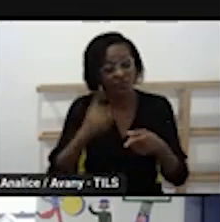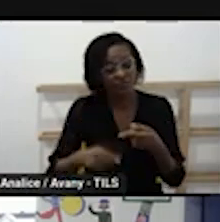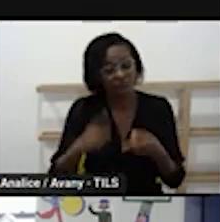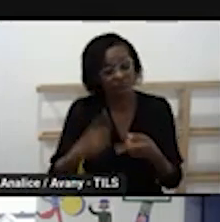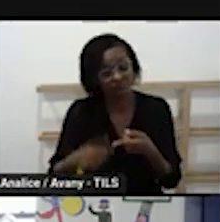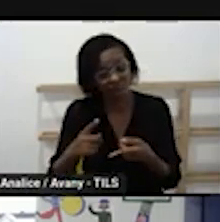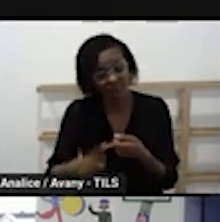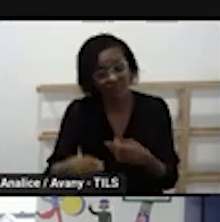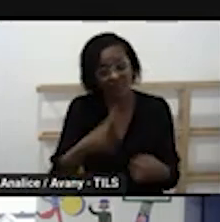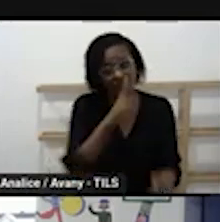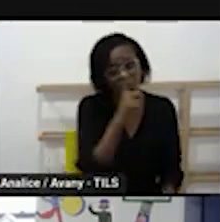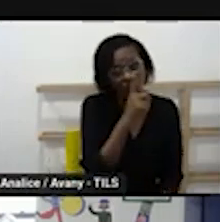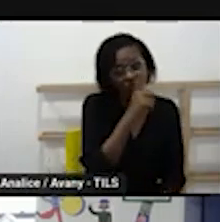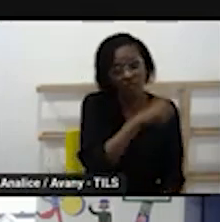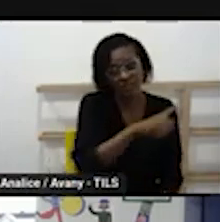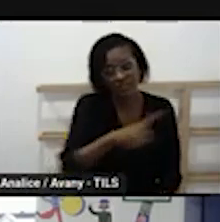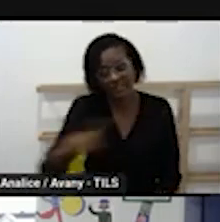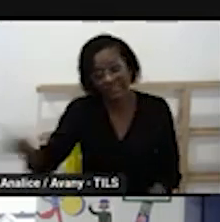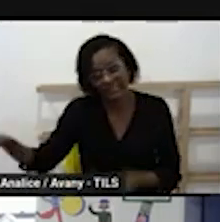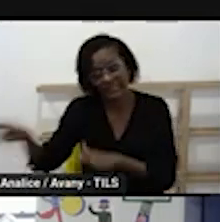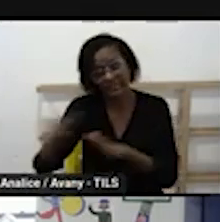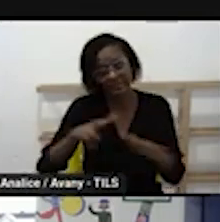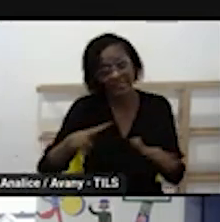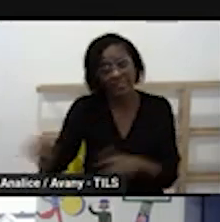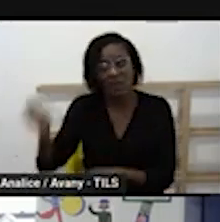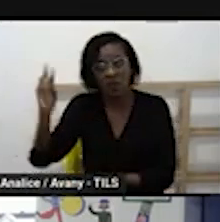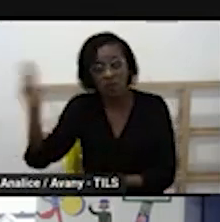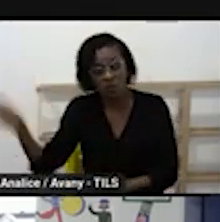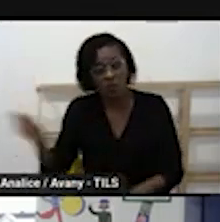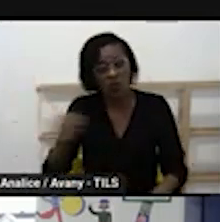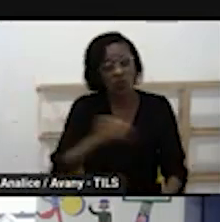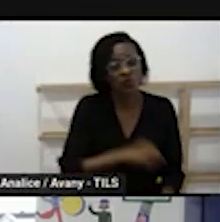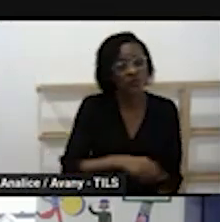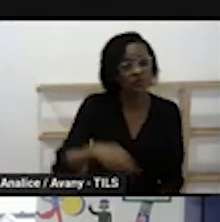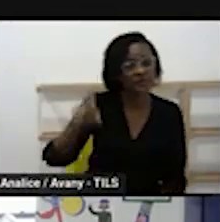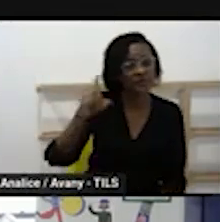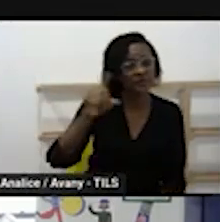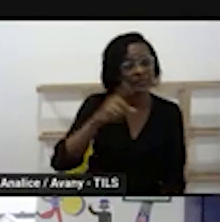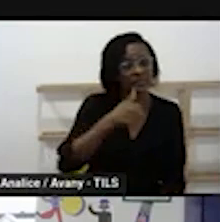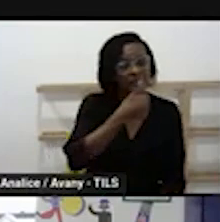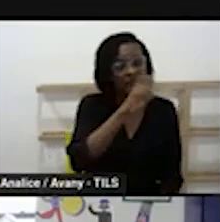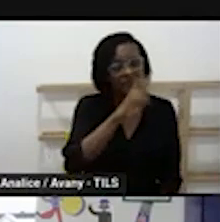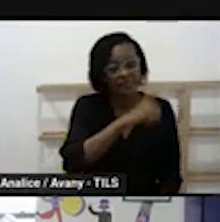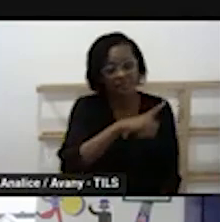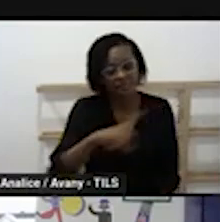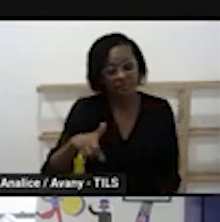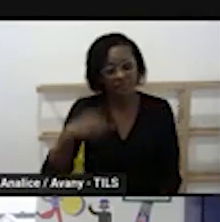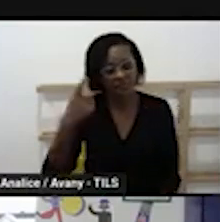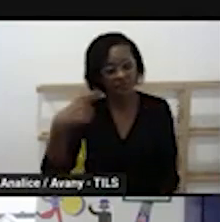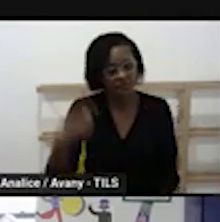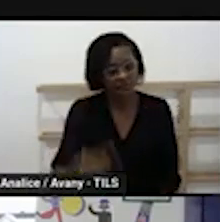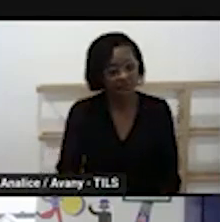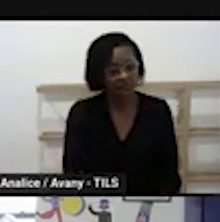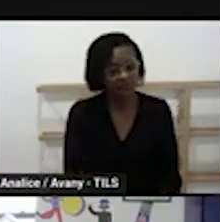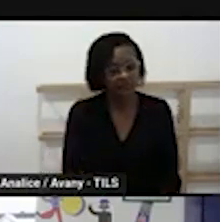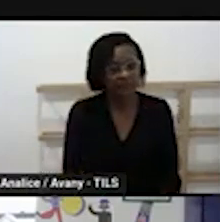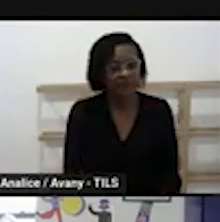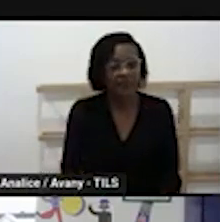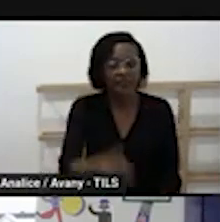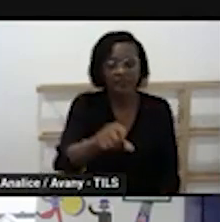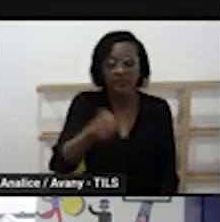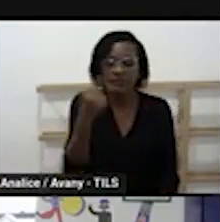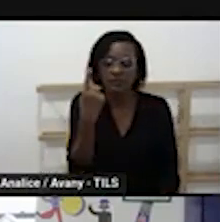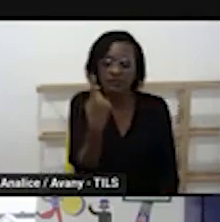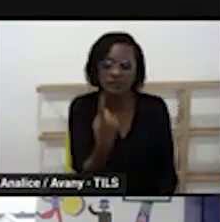semana a cada 15 dias ou elencar um dia da semana pra ela acontecer qual é o objetivo dessa